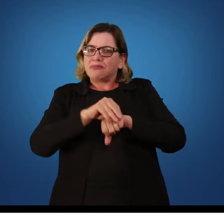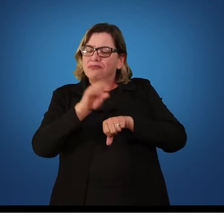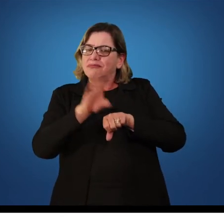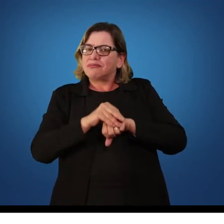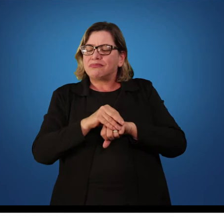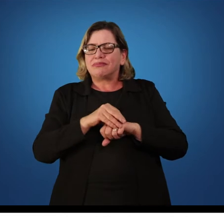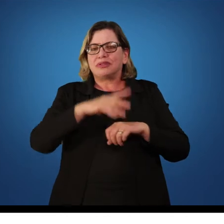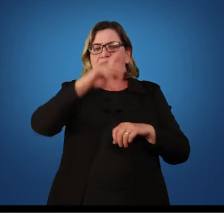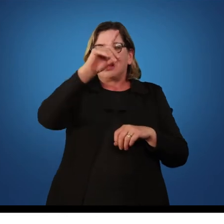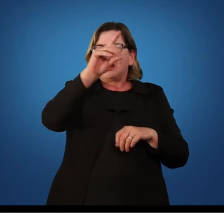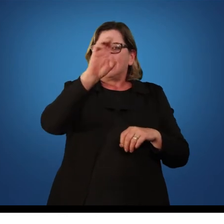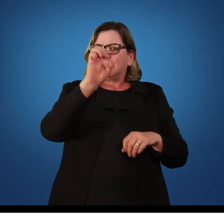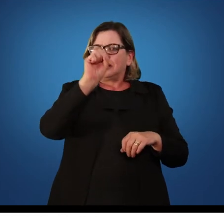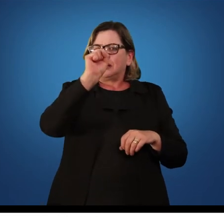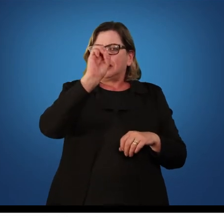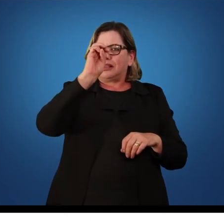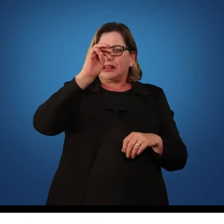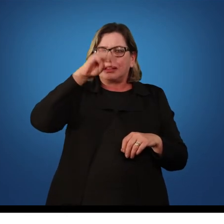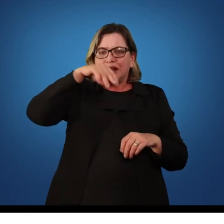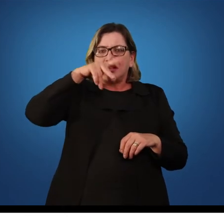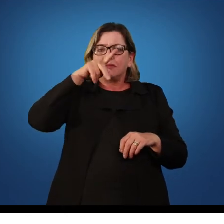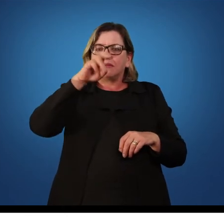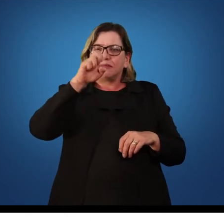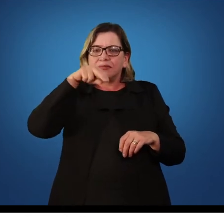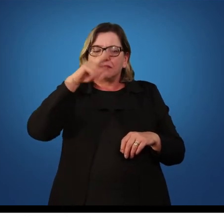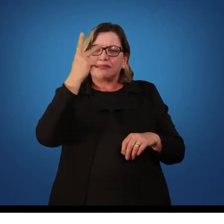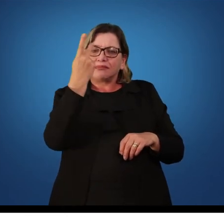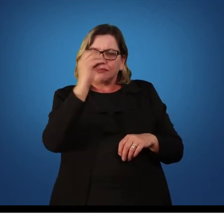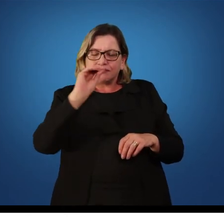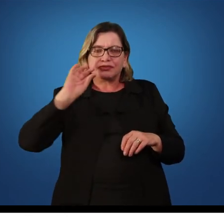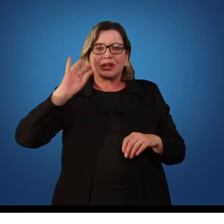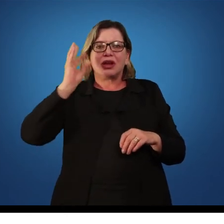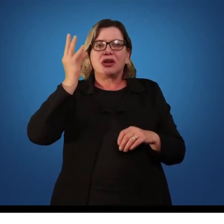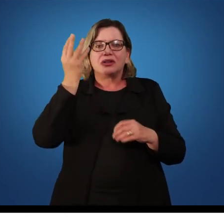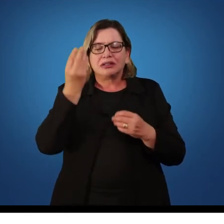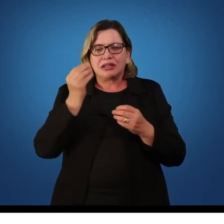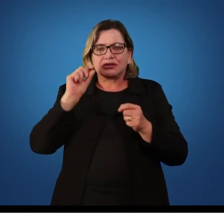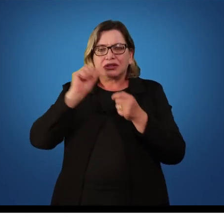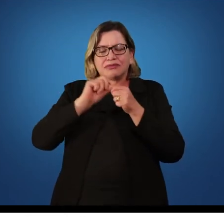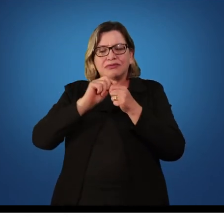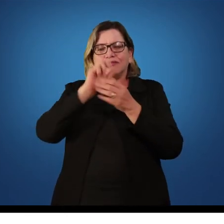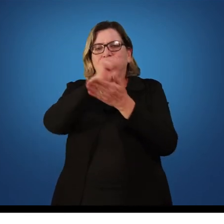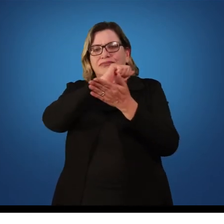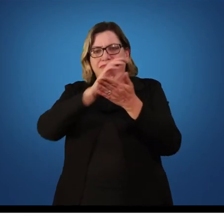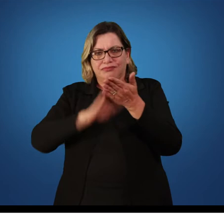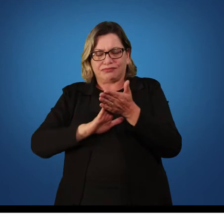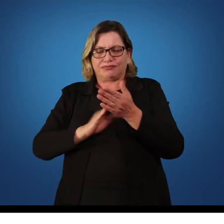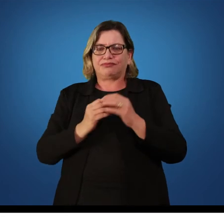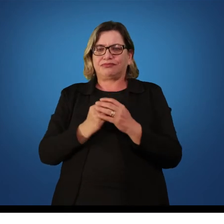ele ocorre durante o processo de execução da tarefa.